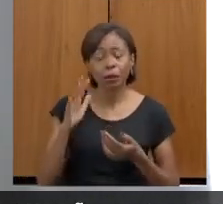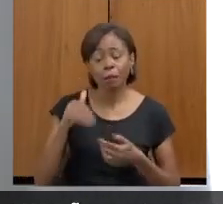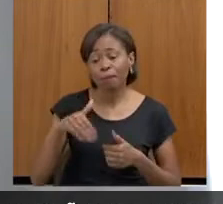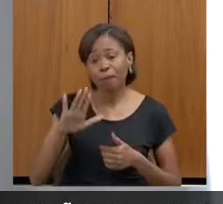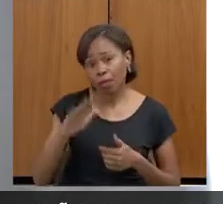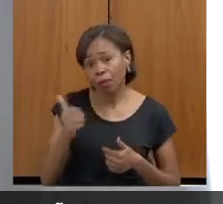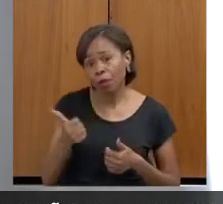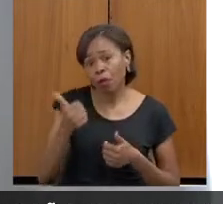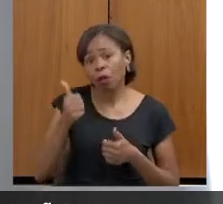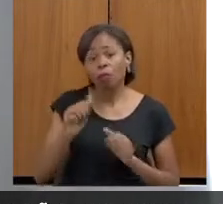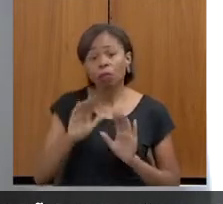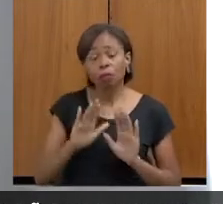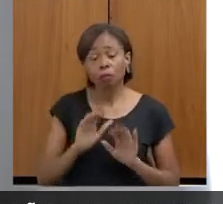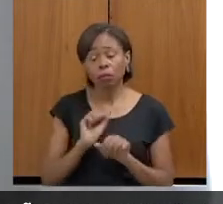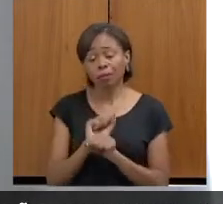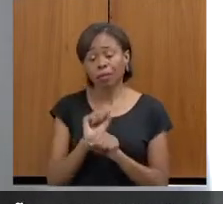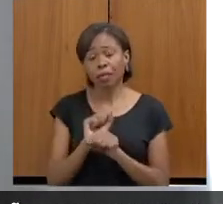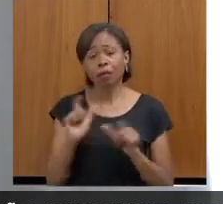essa espera